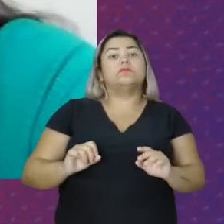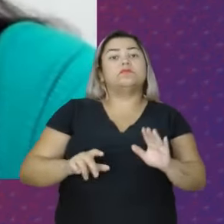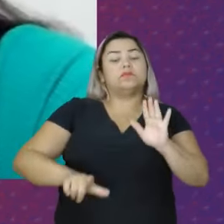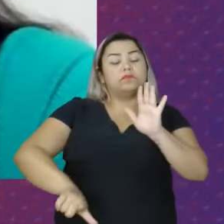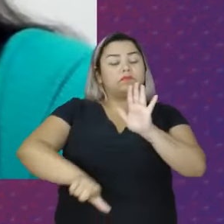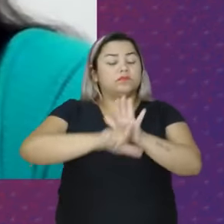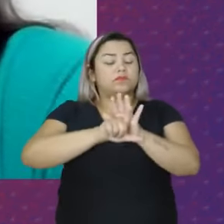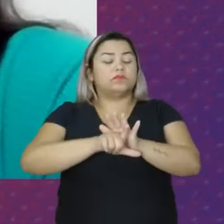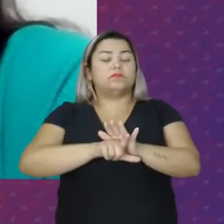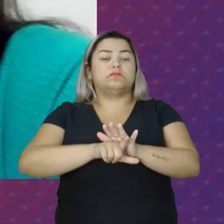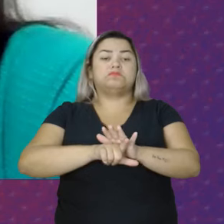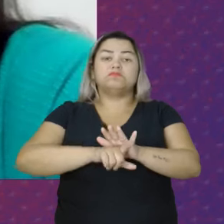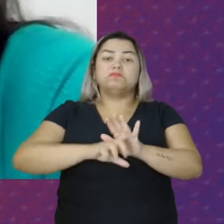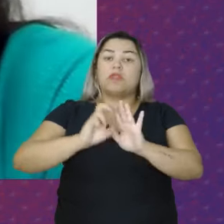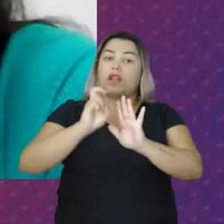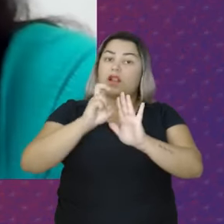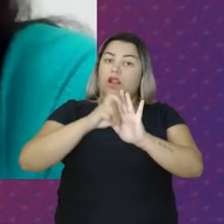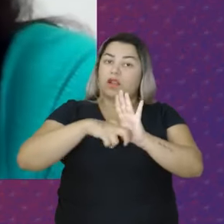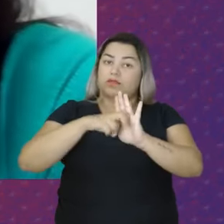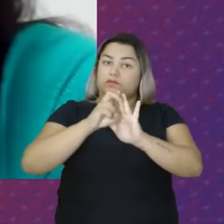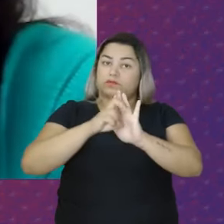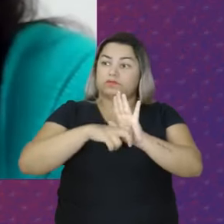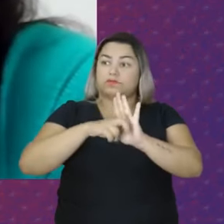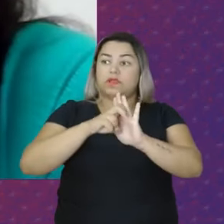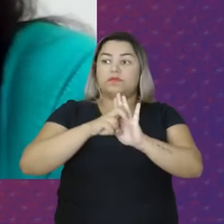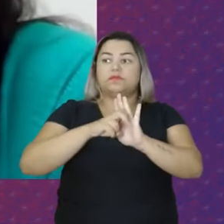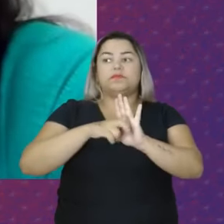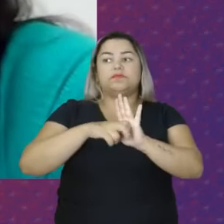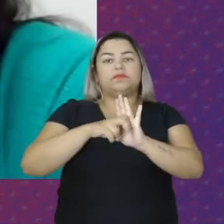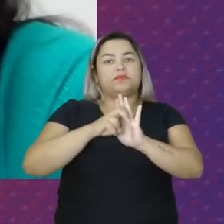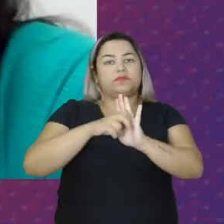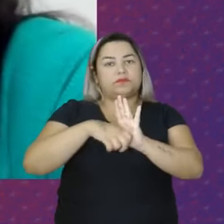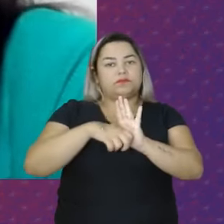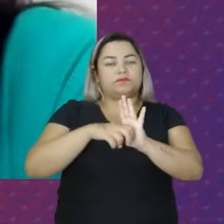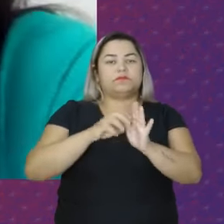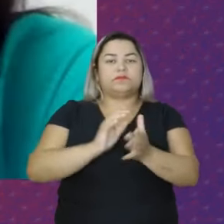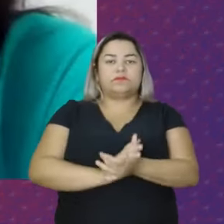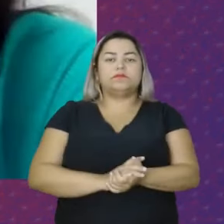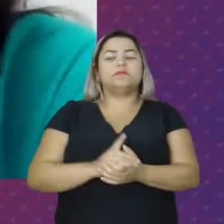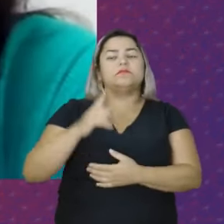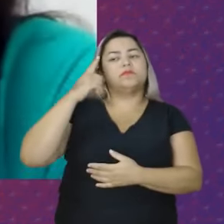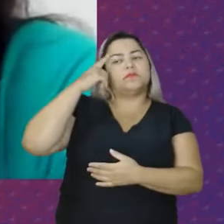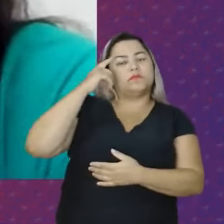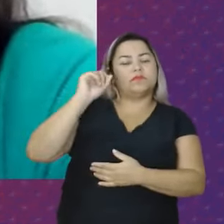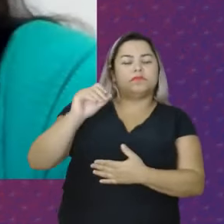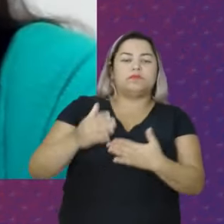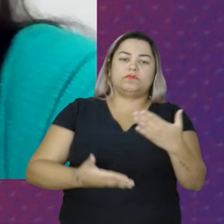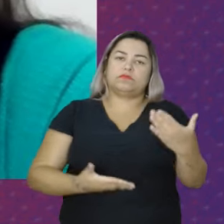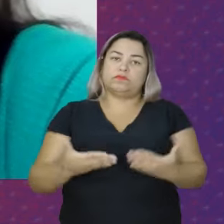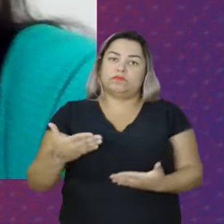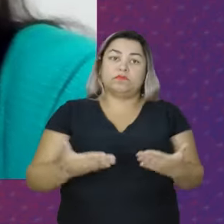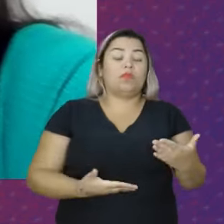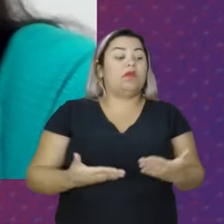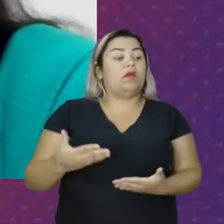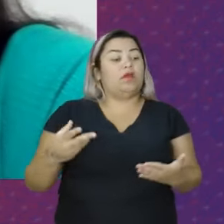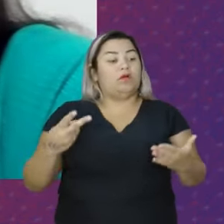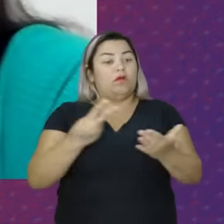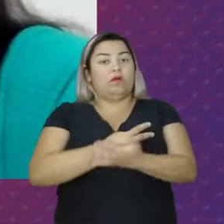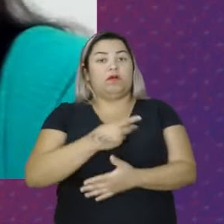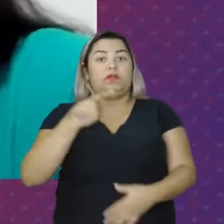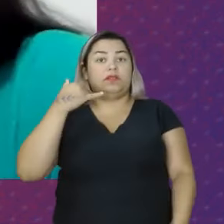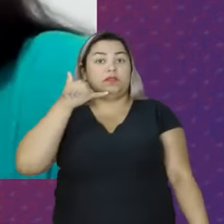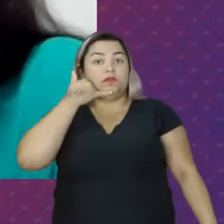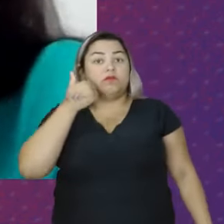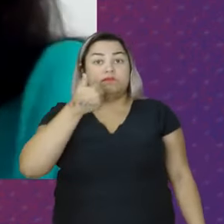disseminar As leis existentes E dessa forma A ideia De um serviço Que viria a ser O Ligue 180